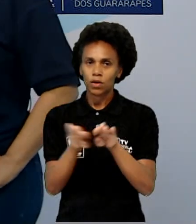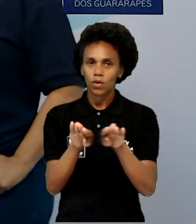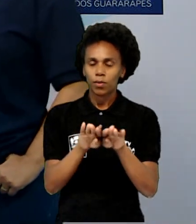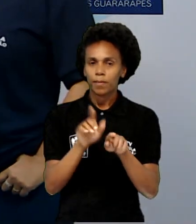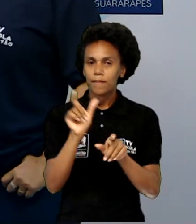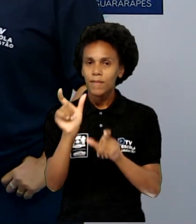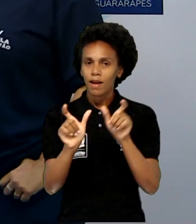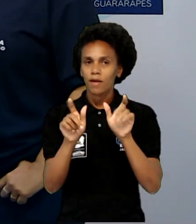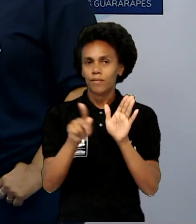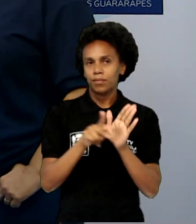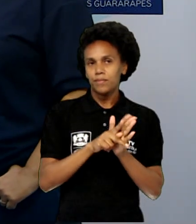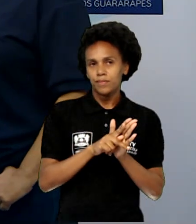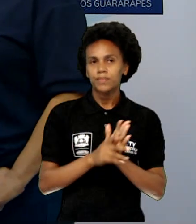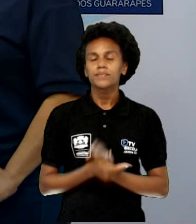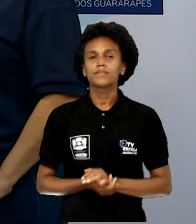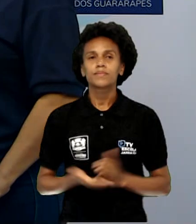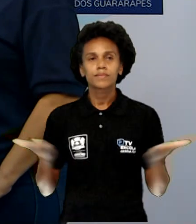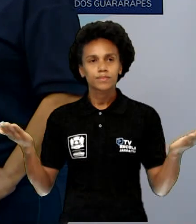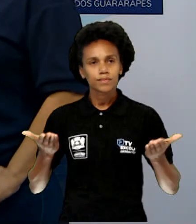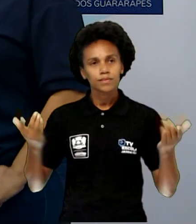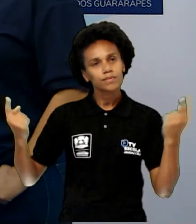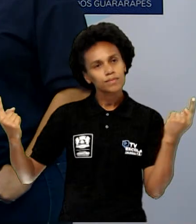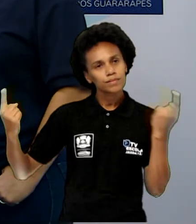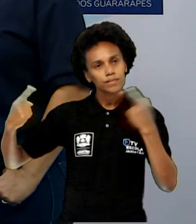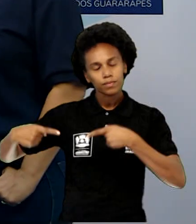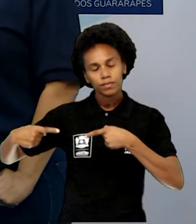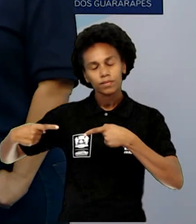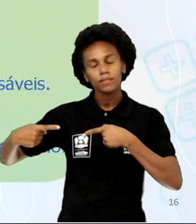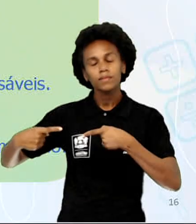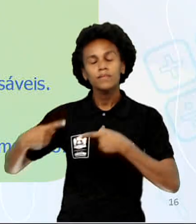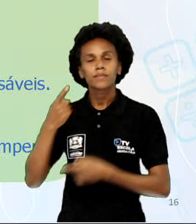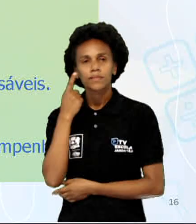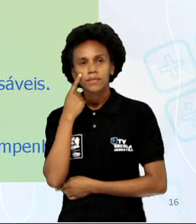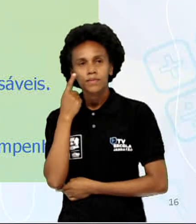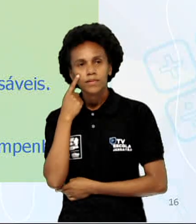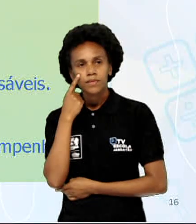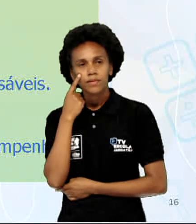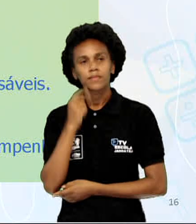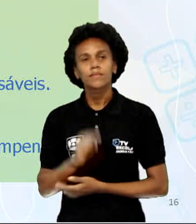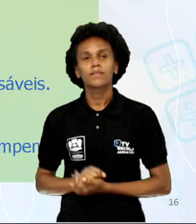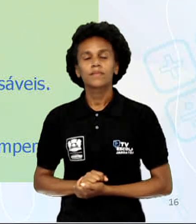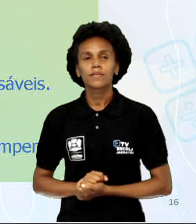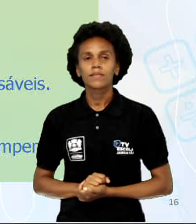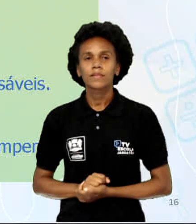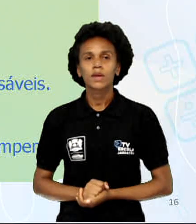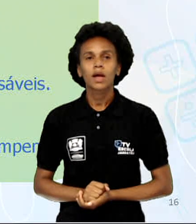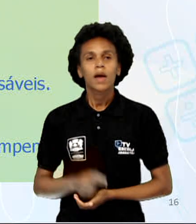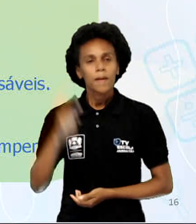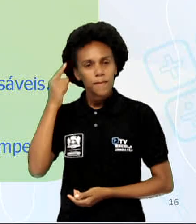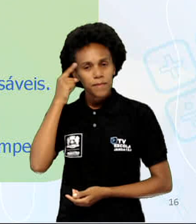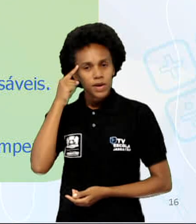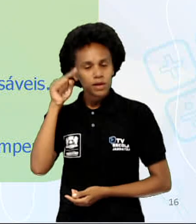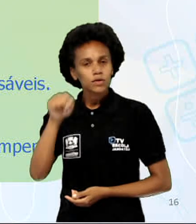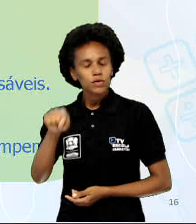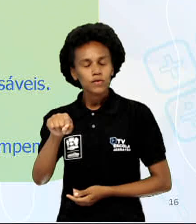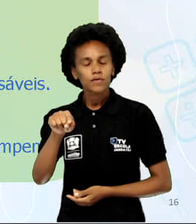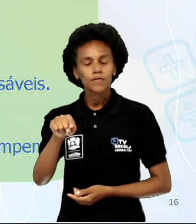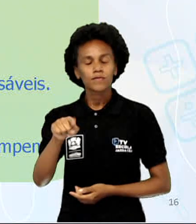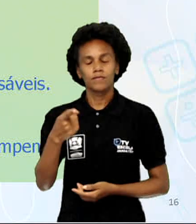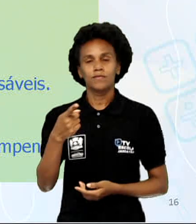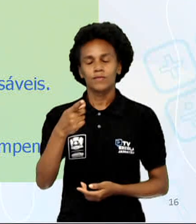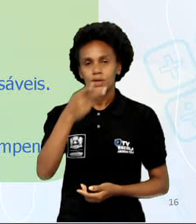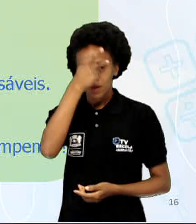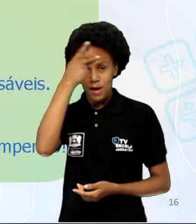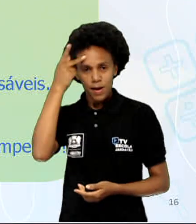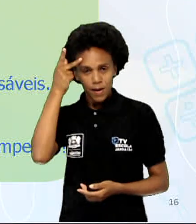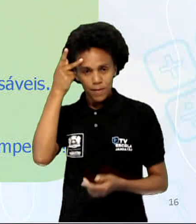E agora, chegou a do desafio. Vejam, pense que você é o tramaturgo, ou seja, o autor do